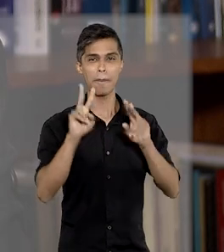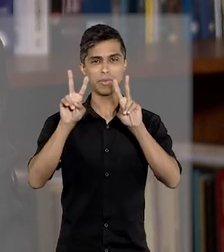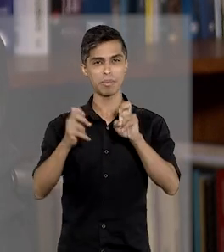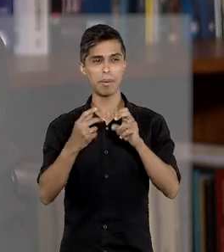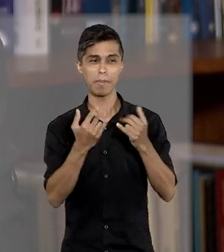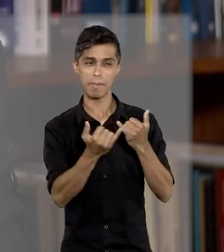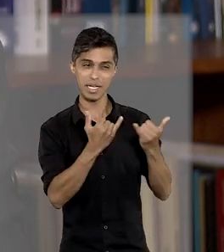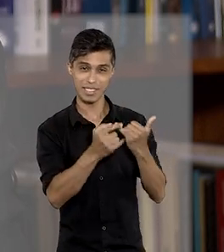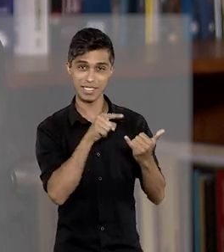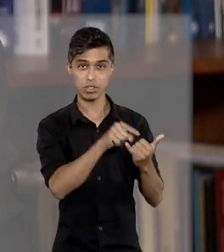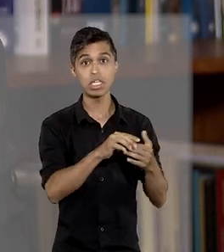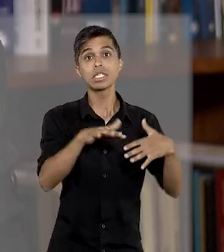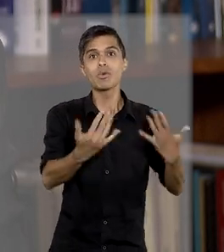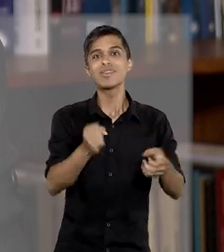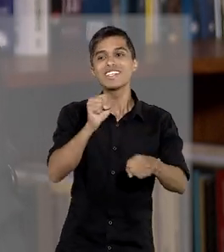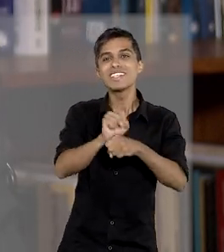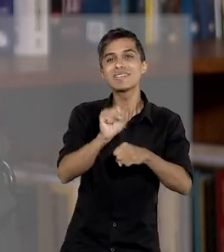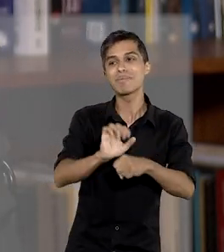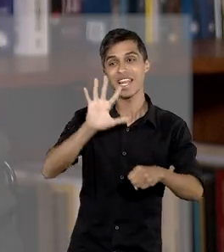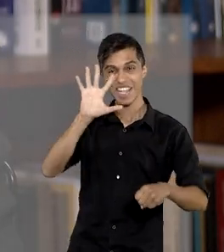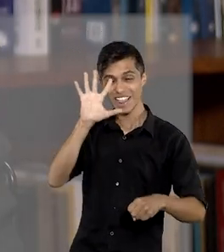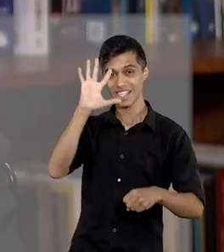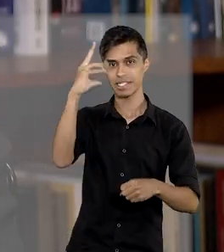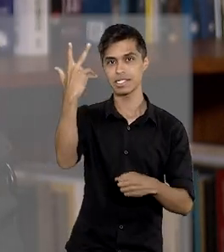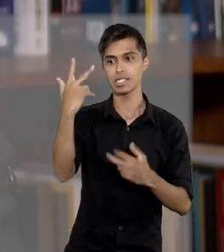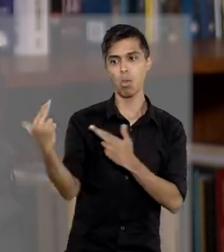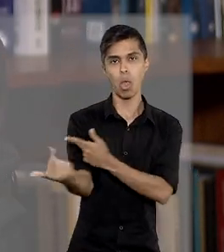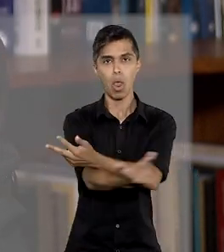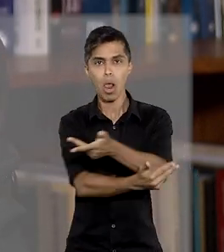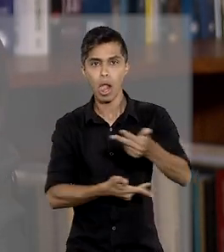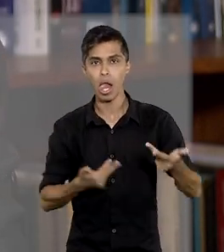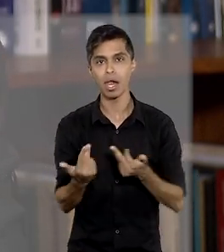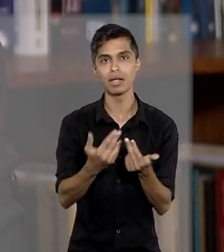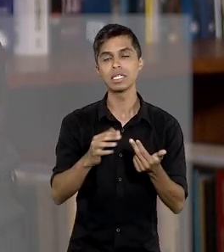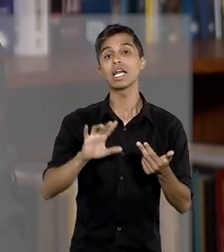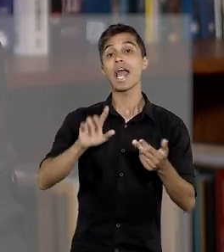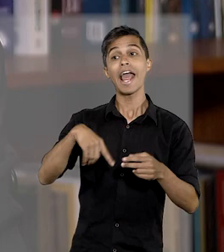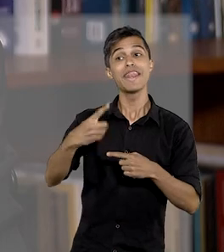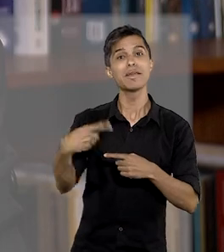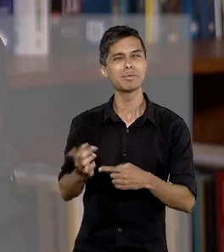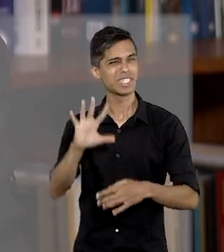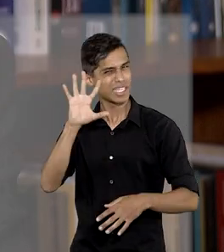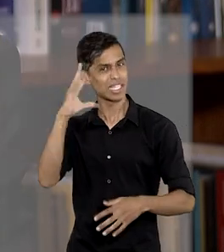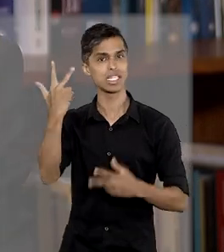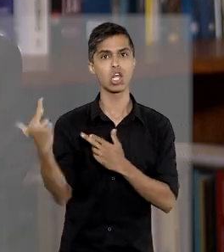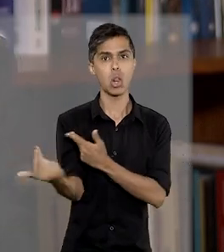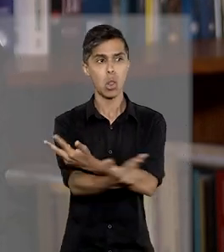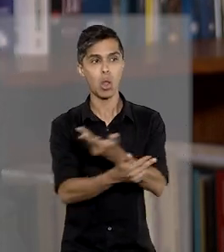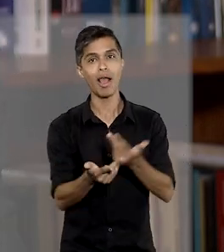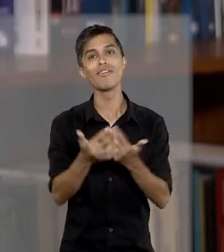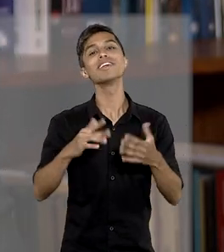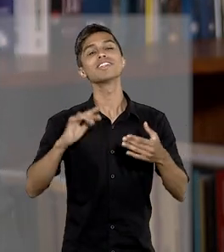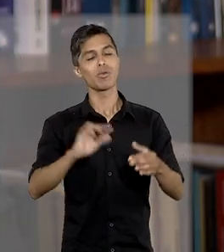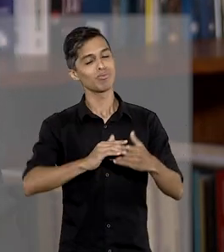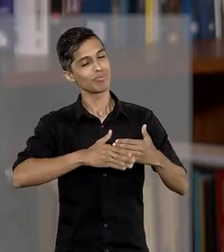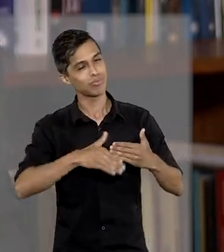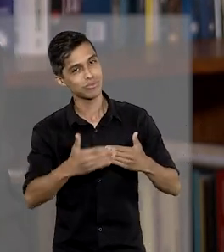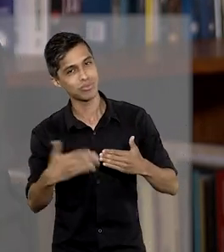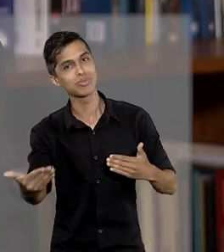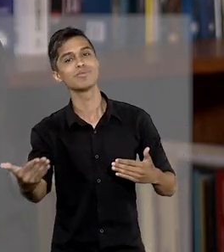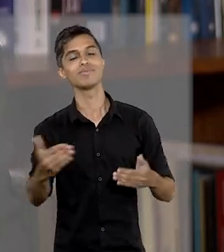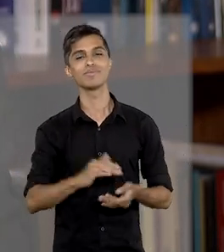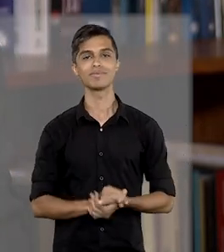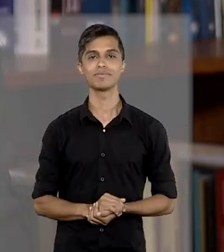permanecerão suspensos para aguardar essa solução e, uma vez que a solução é determinada, será aplicada em todos os